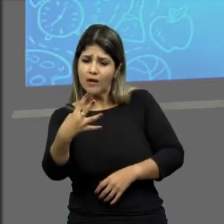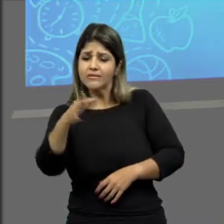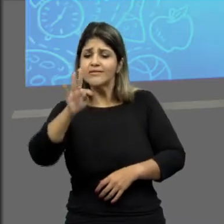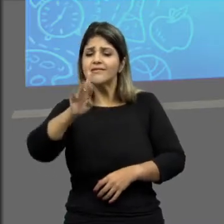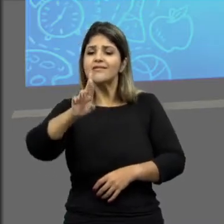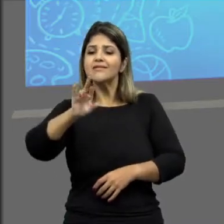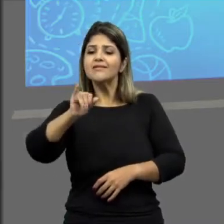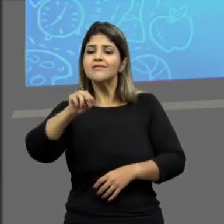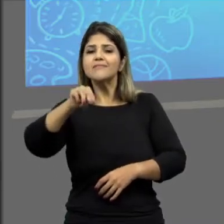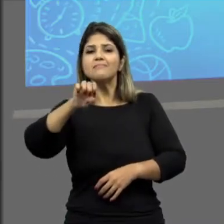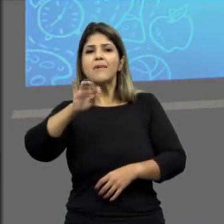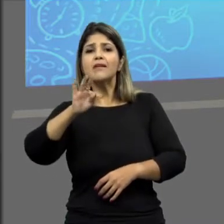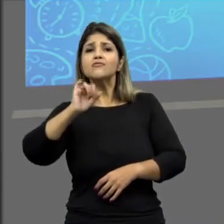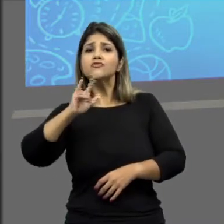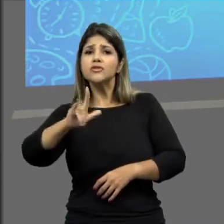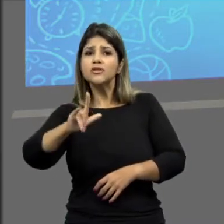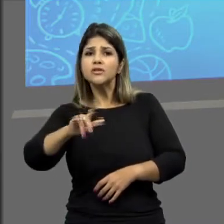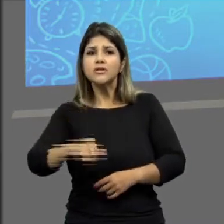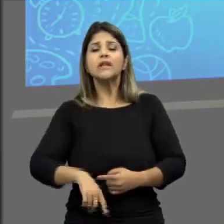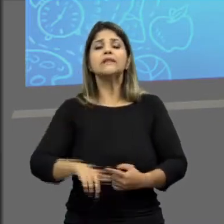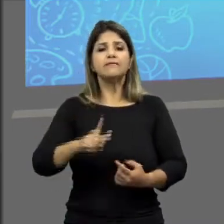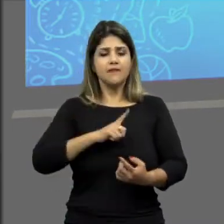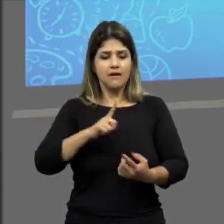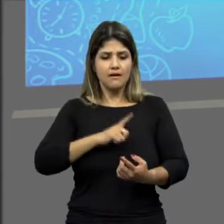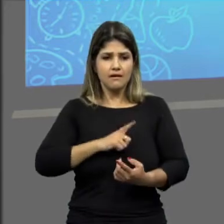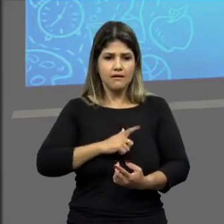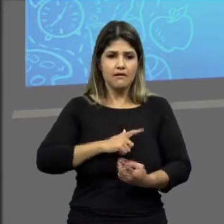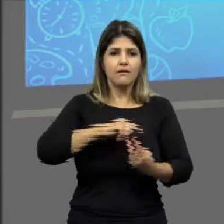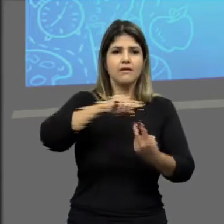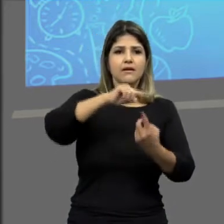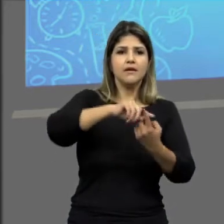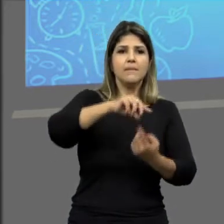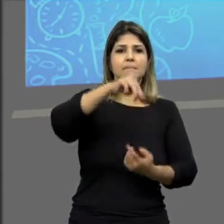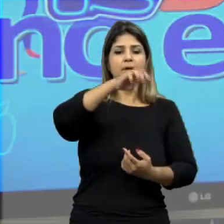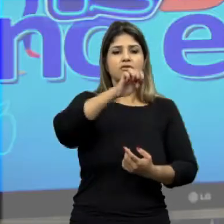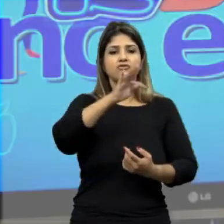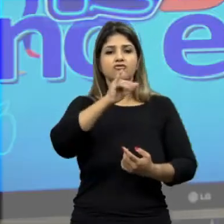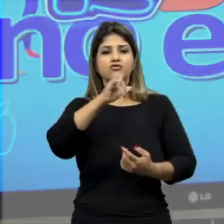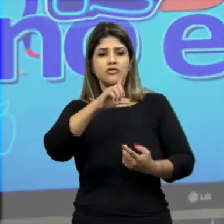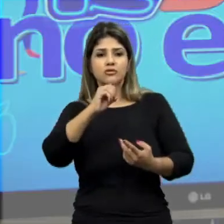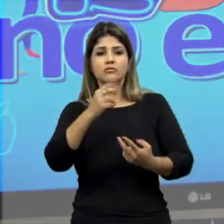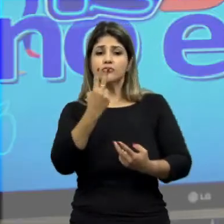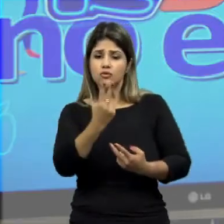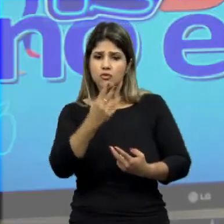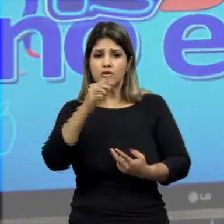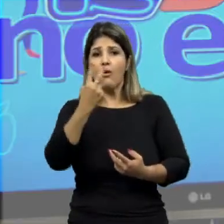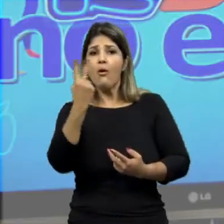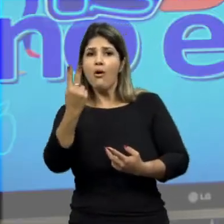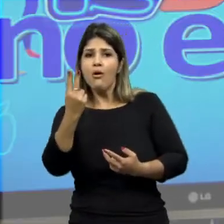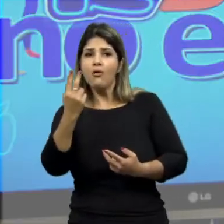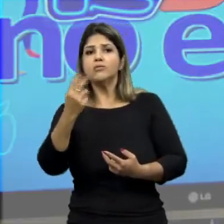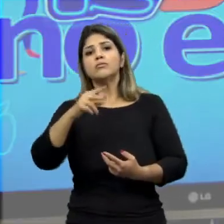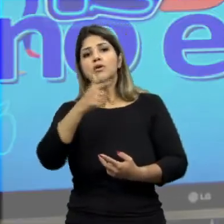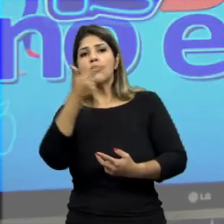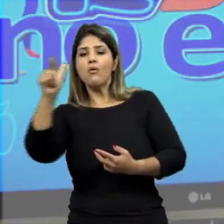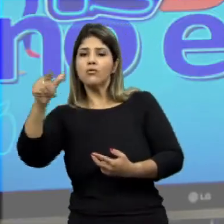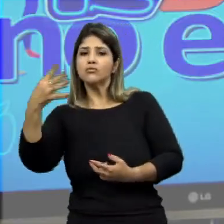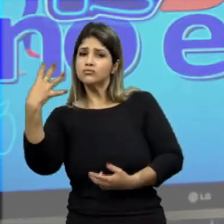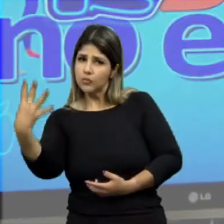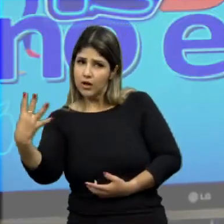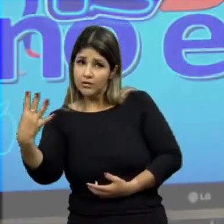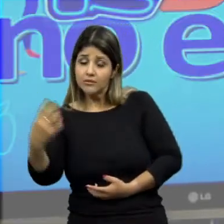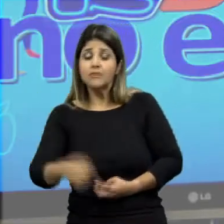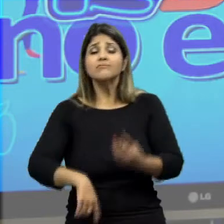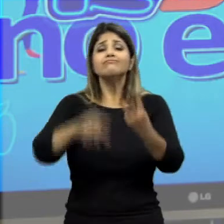,4 trimetil. Está te falando que tem um metil no carbono 2, tem outro metil no 2 e mais um no 4.